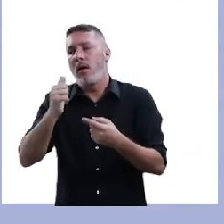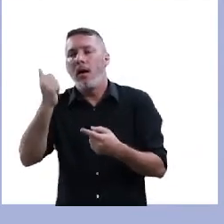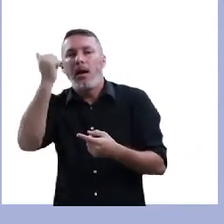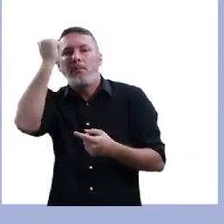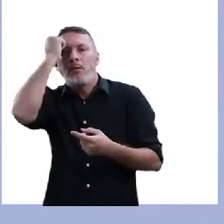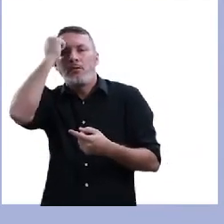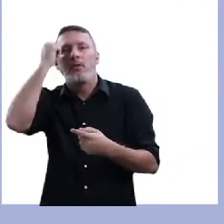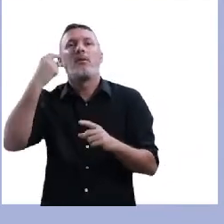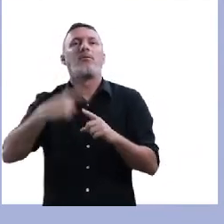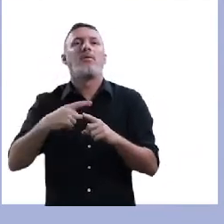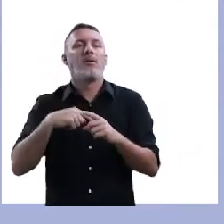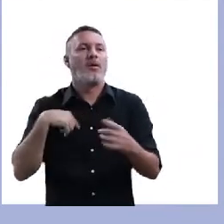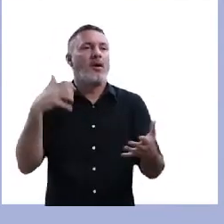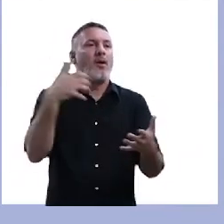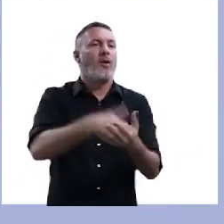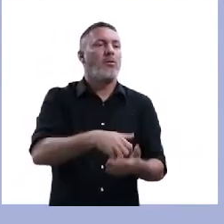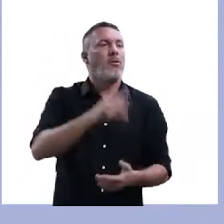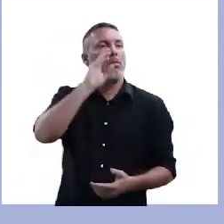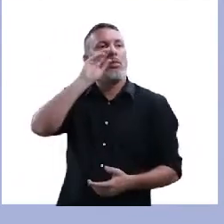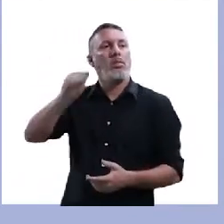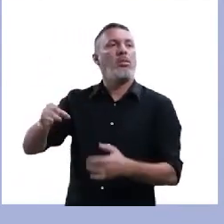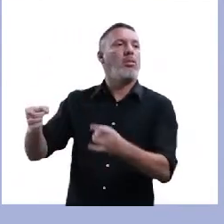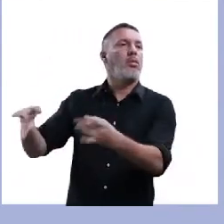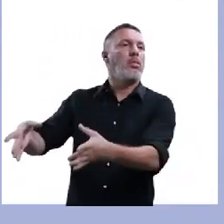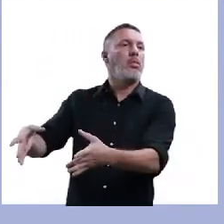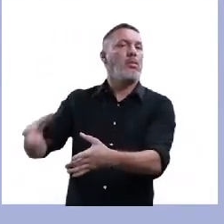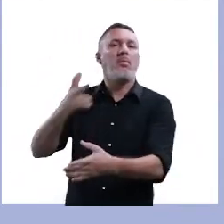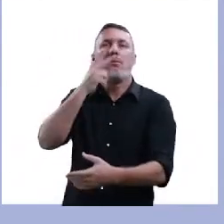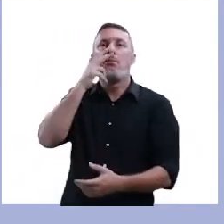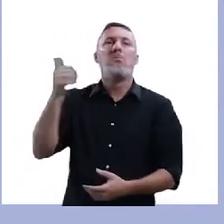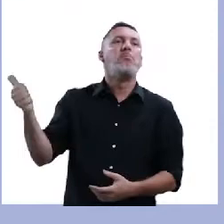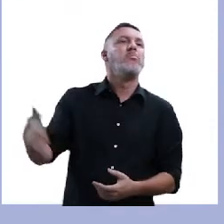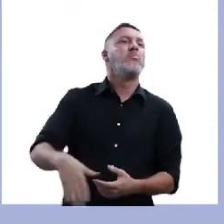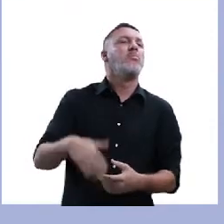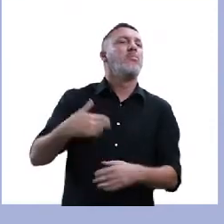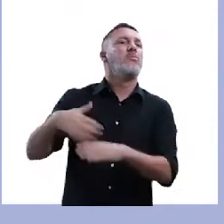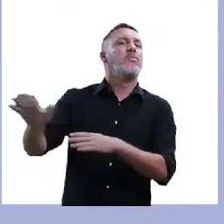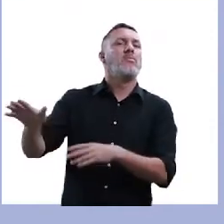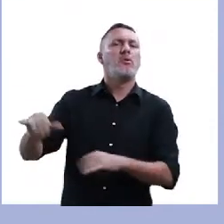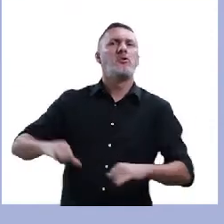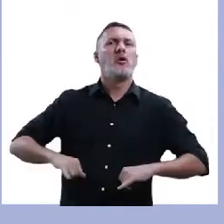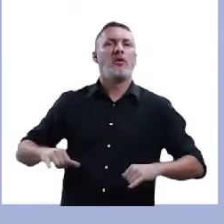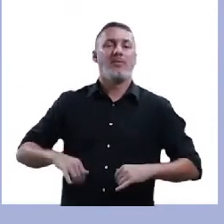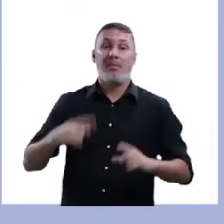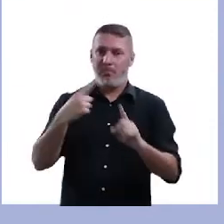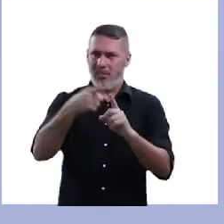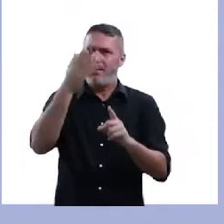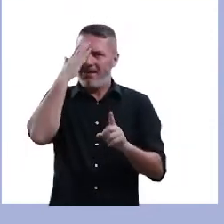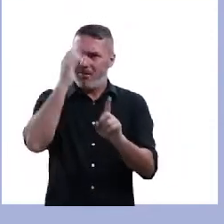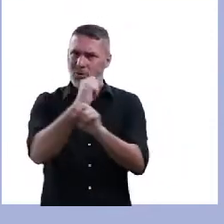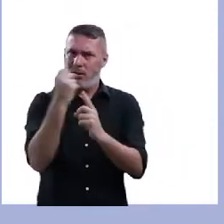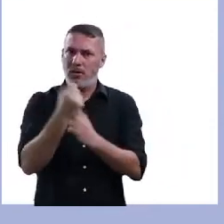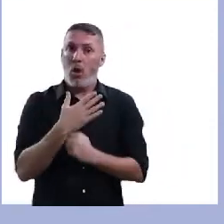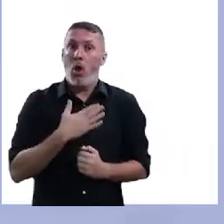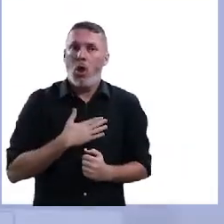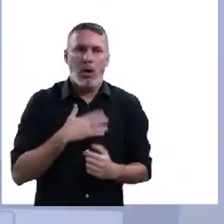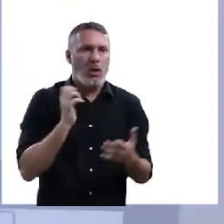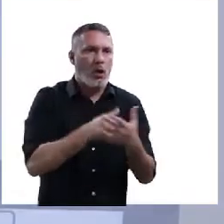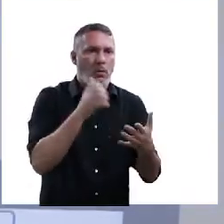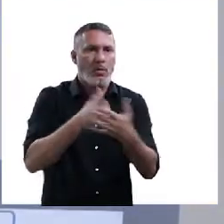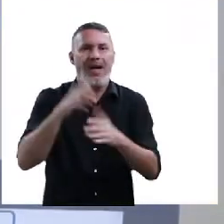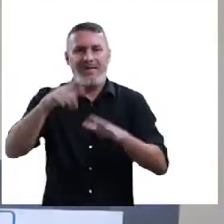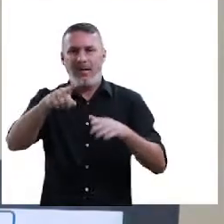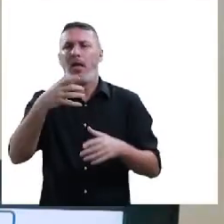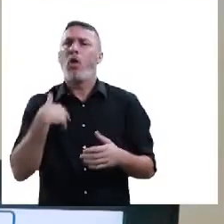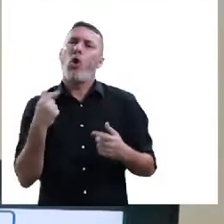é esse. Arrependimento ligado ao abandono. O abandono do animal como um objeto momentâneo. A sociedade,